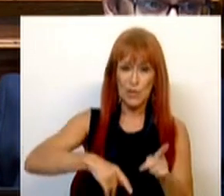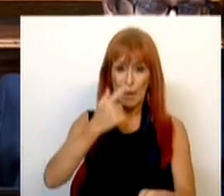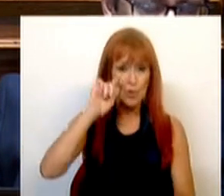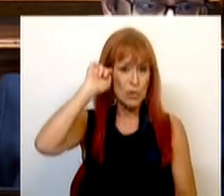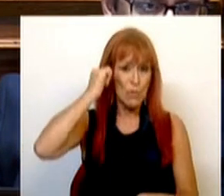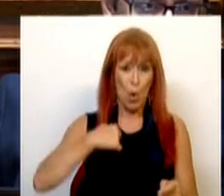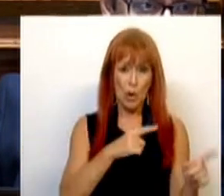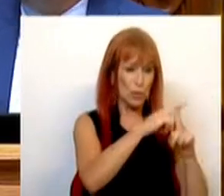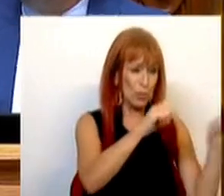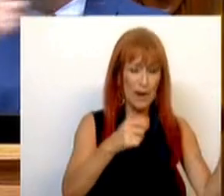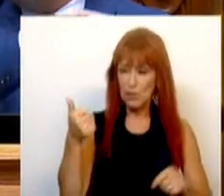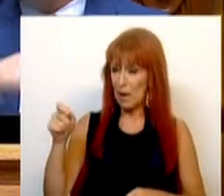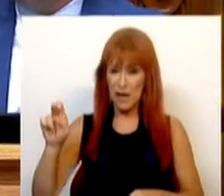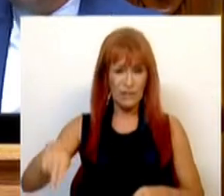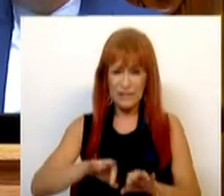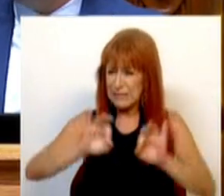do BES como do Banif. Muito obrigado.